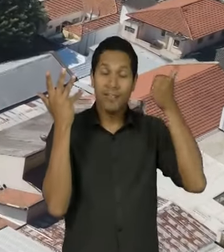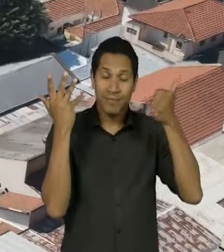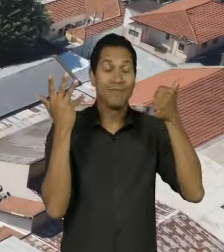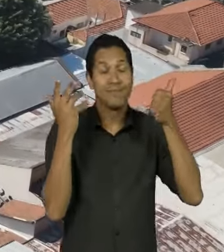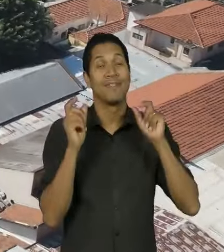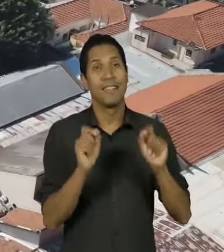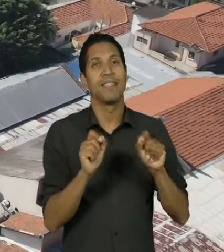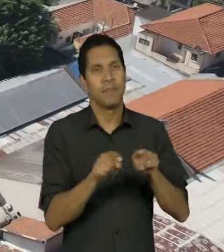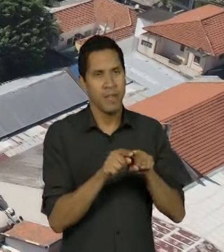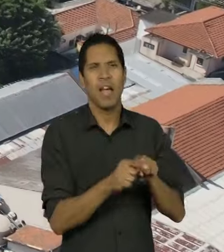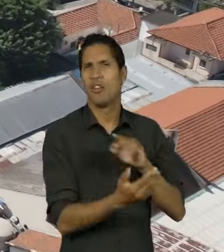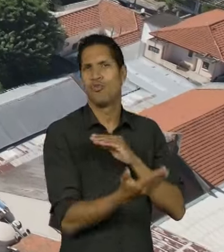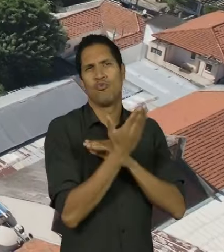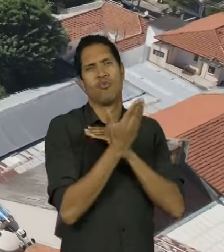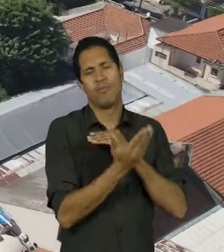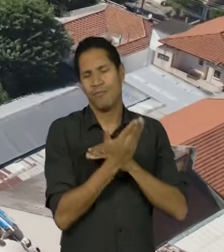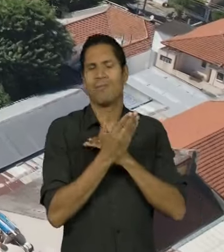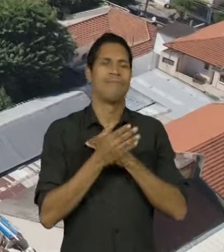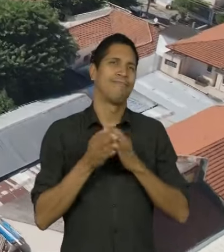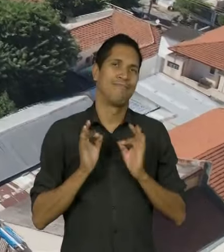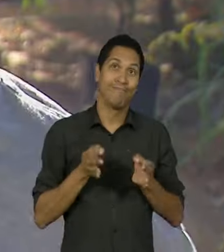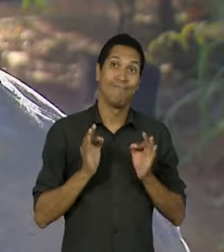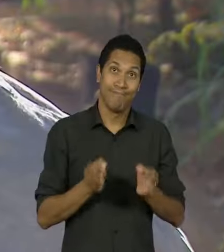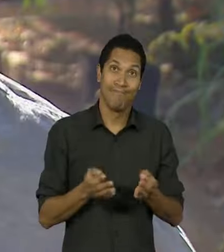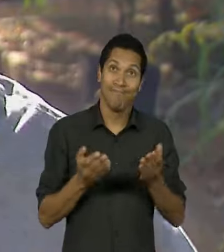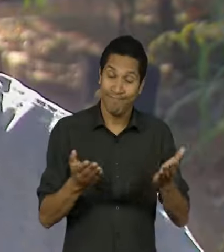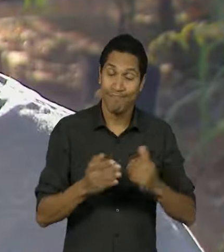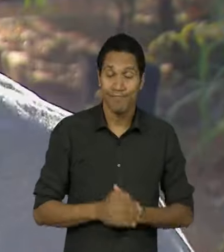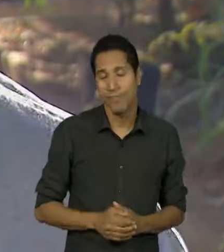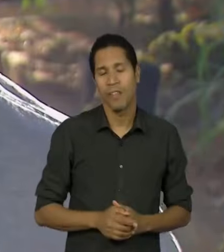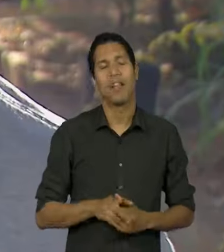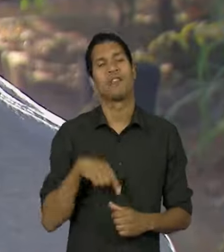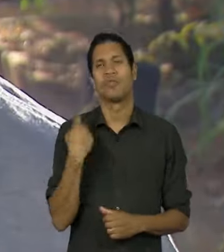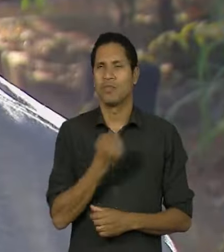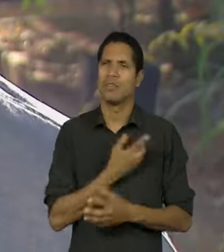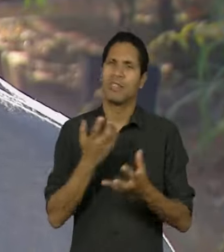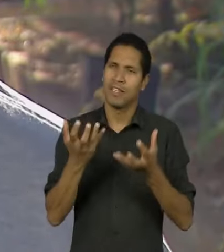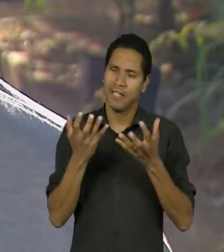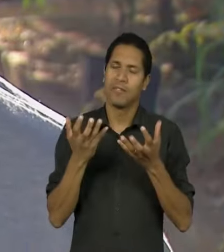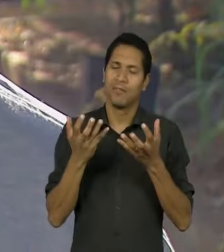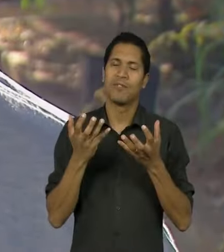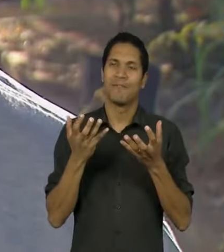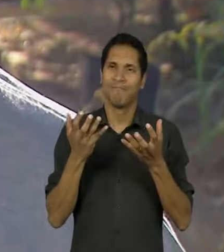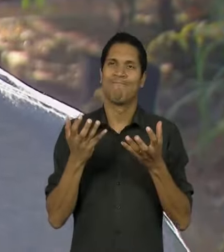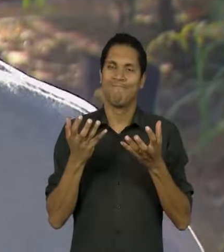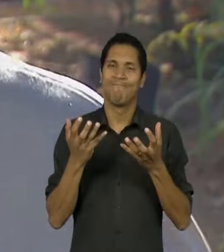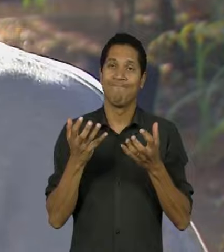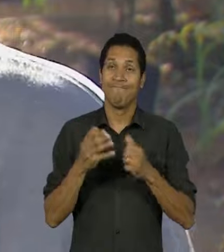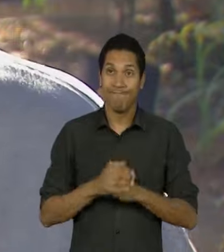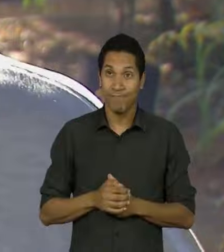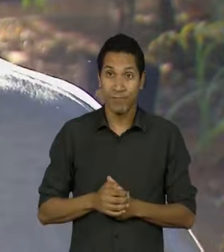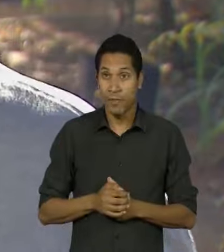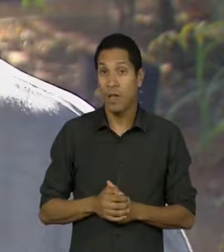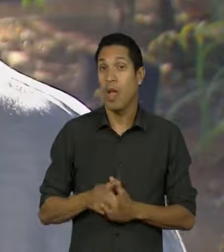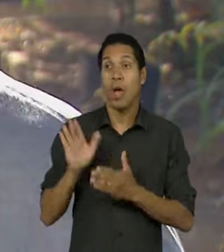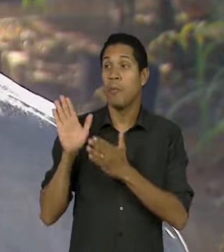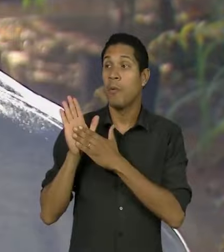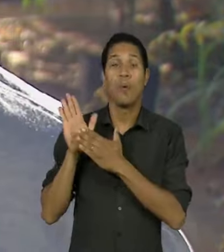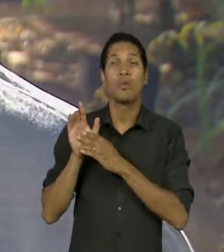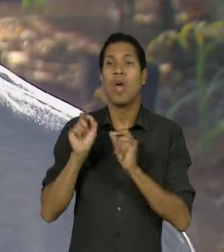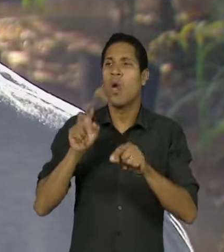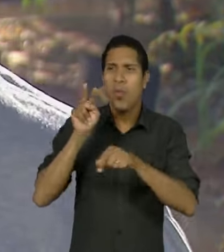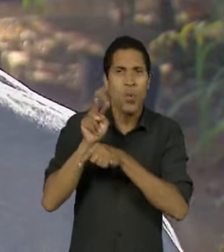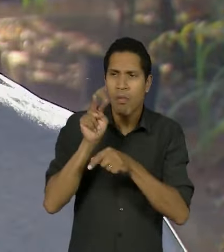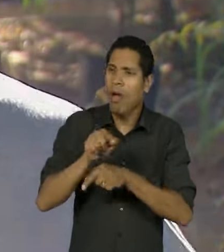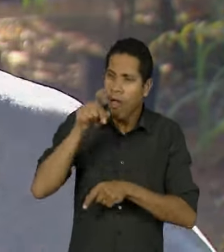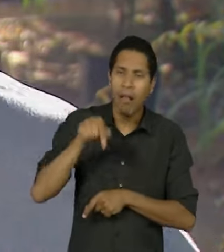influenciando muito esse tipo de questão. A gente quer deixar muito muito claro a nossa proposta que é cuidar do